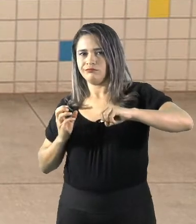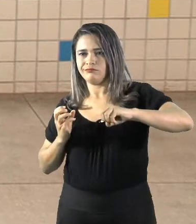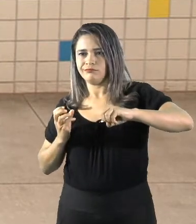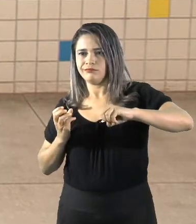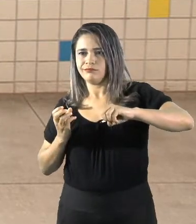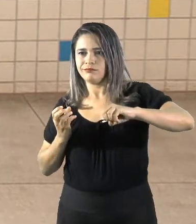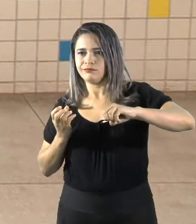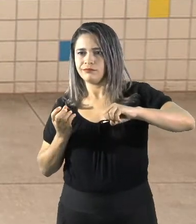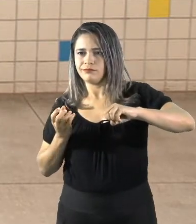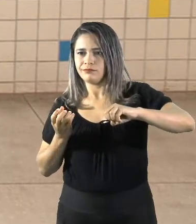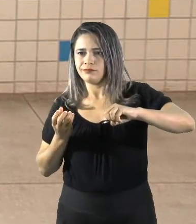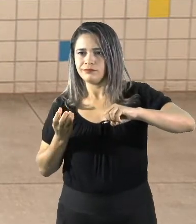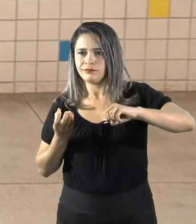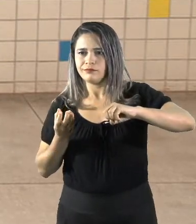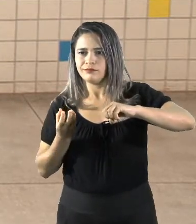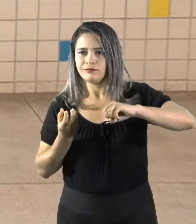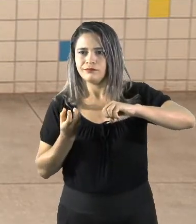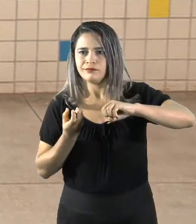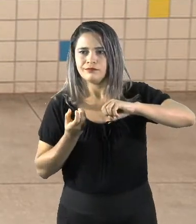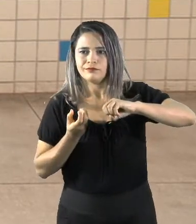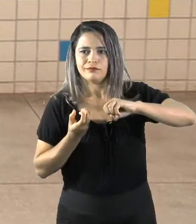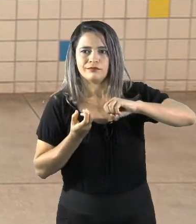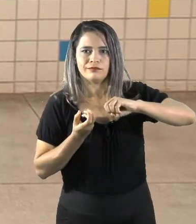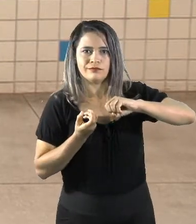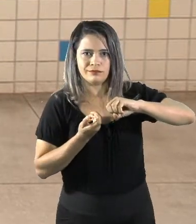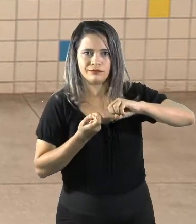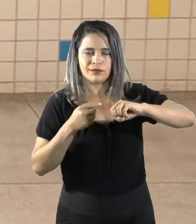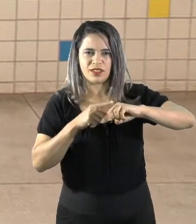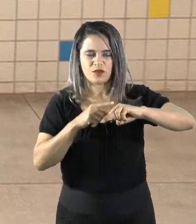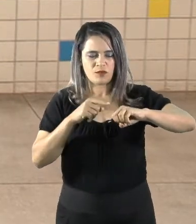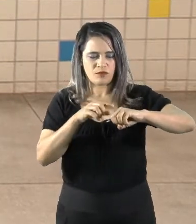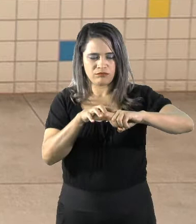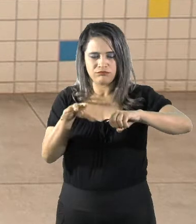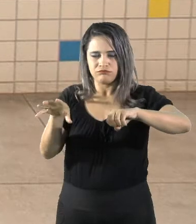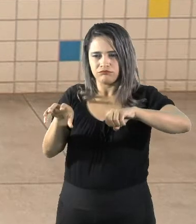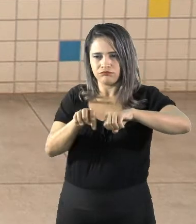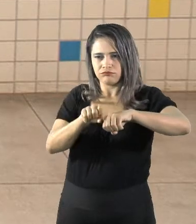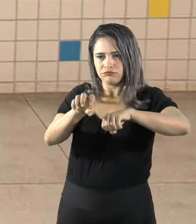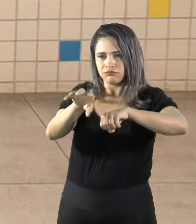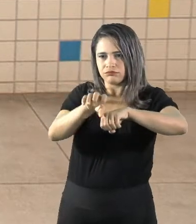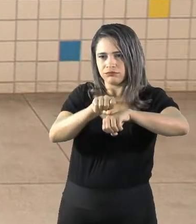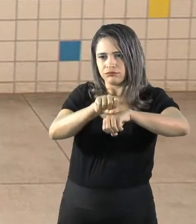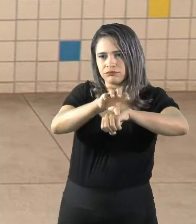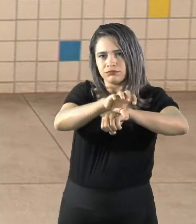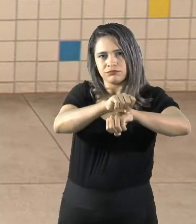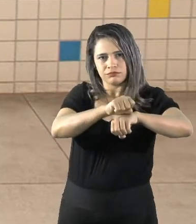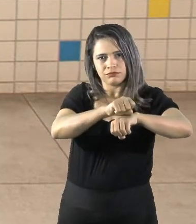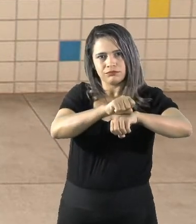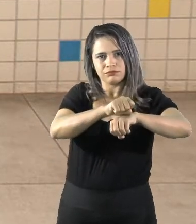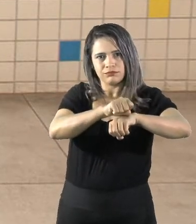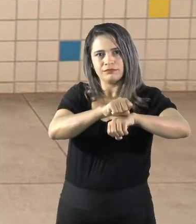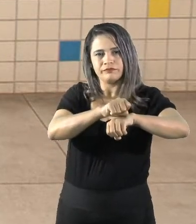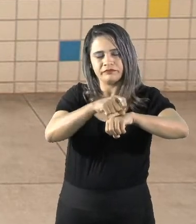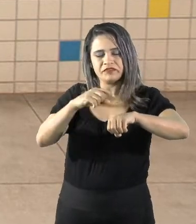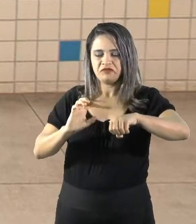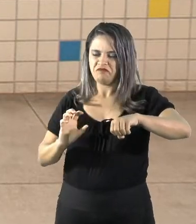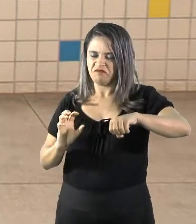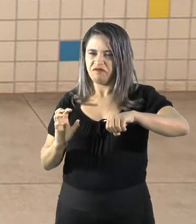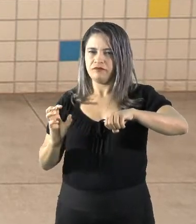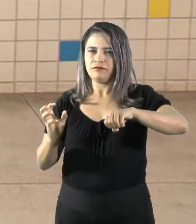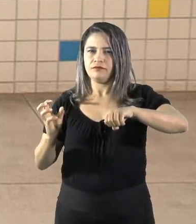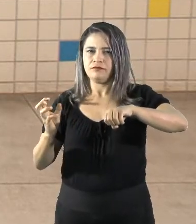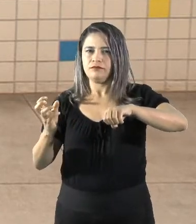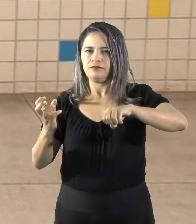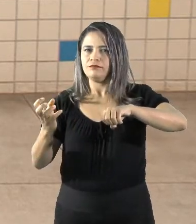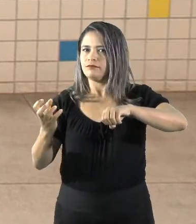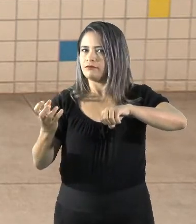torno dele. Existe uma força em torno do Sol em que cada planeta vai orbitar e vai girar em torno do Sol para determinar